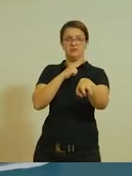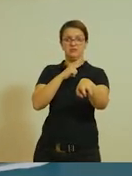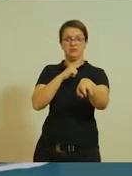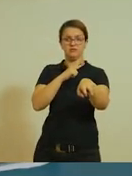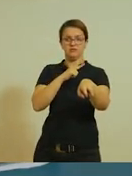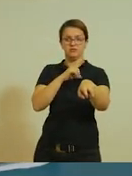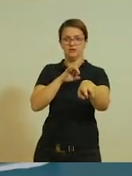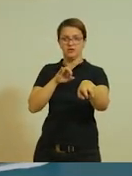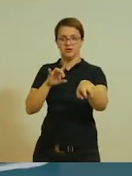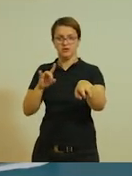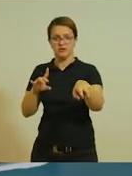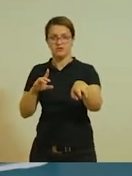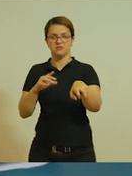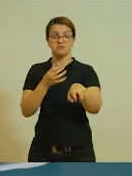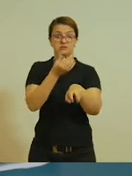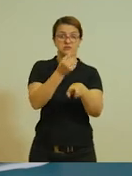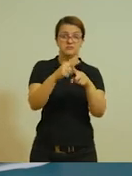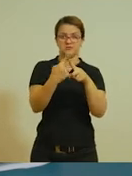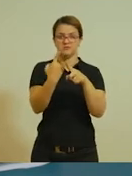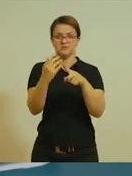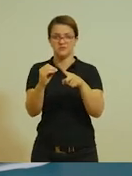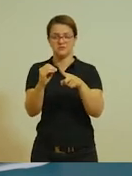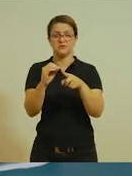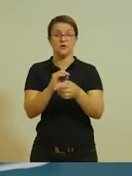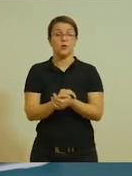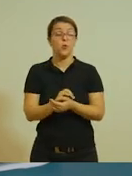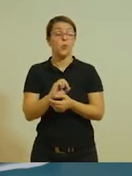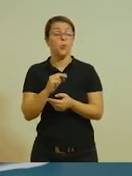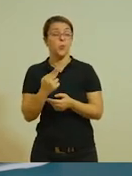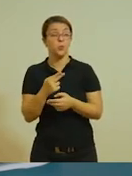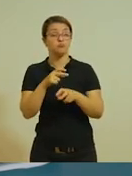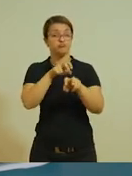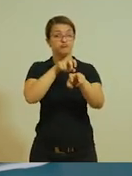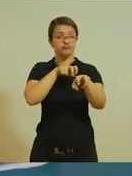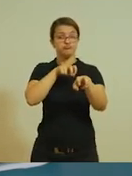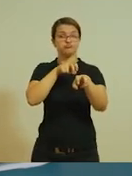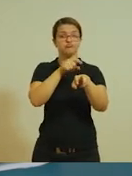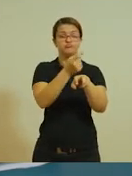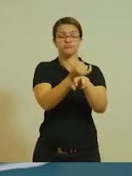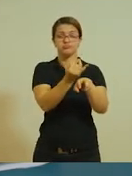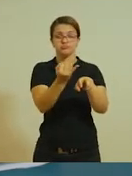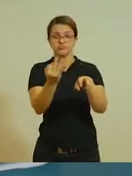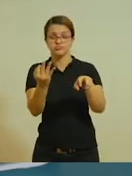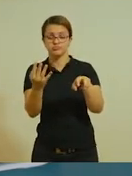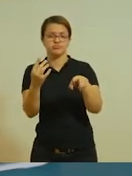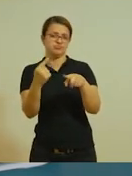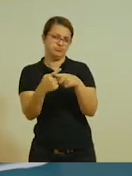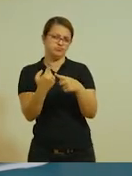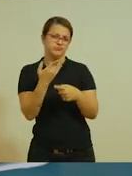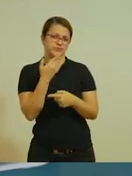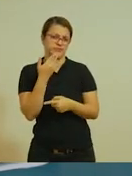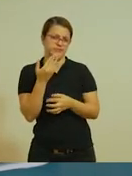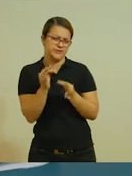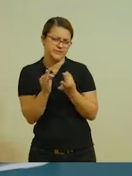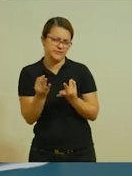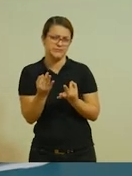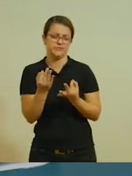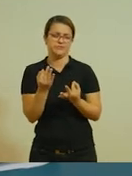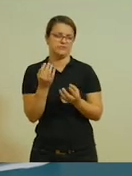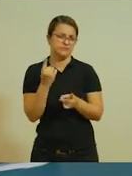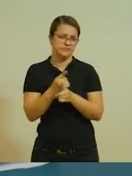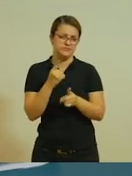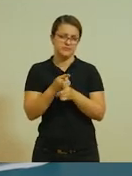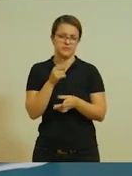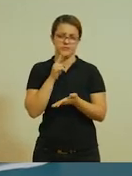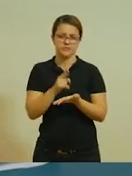Ou, você vai multiplicar a quantidade de fileiras pela quantidade de poltronas. É um jeito muito mais simples. Você vai